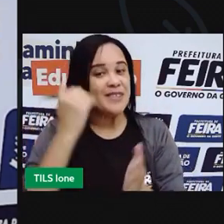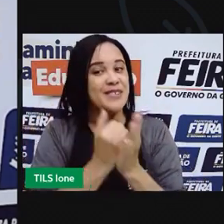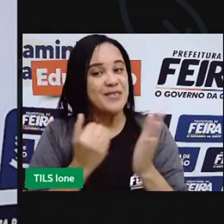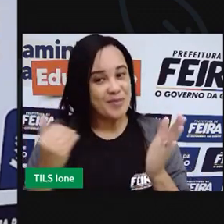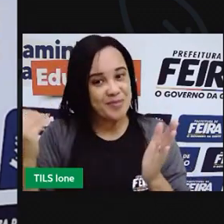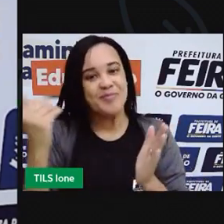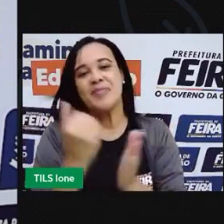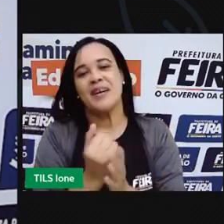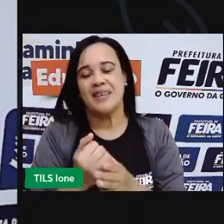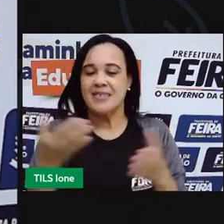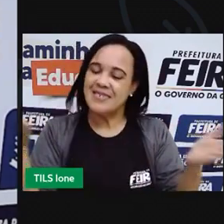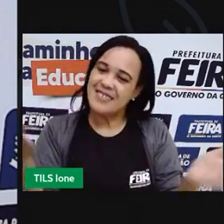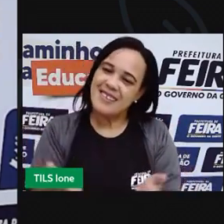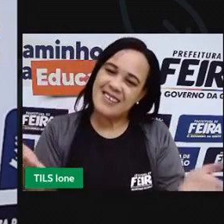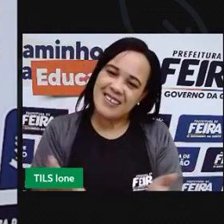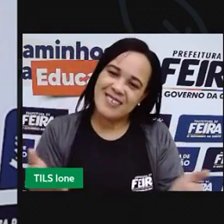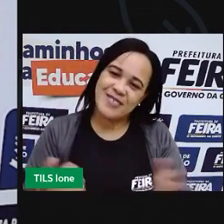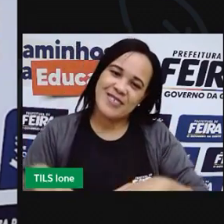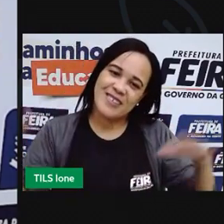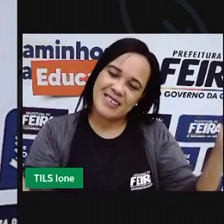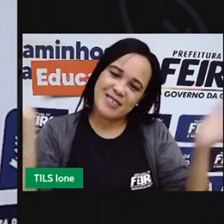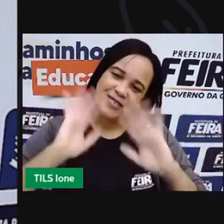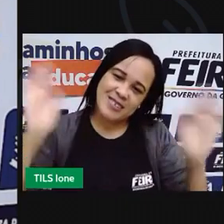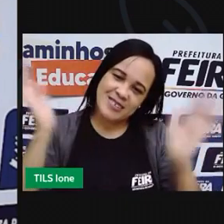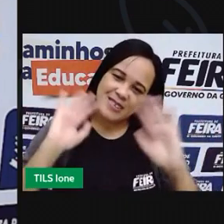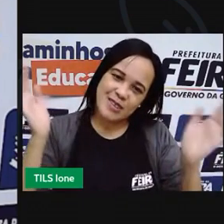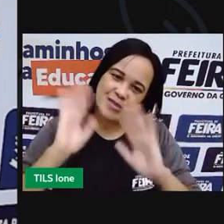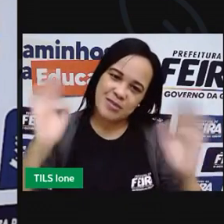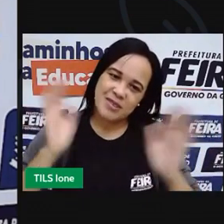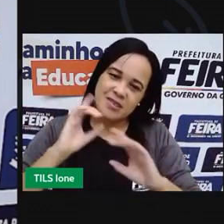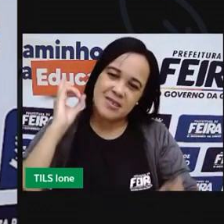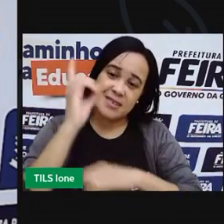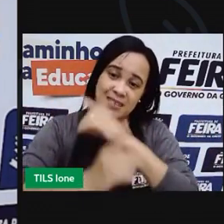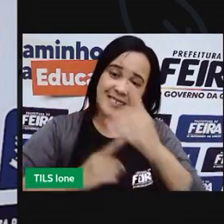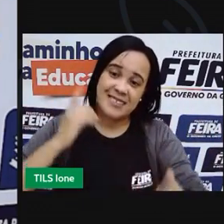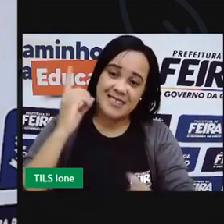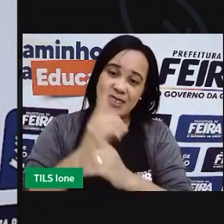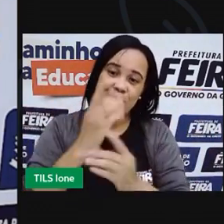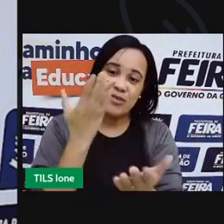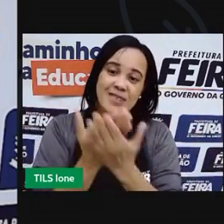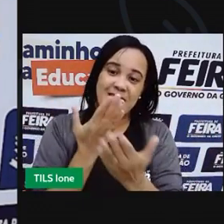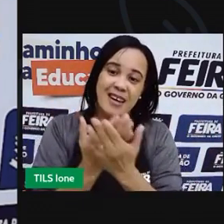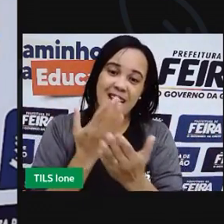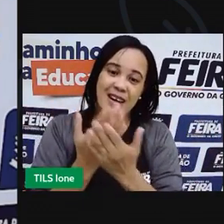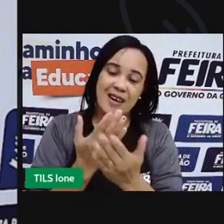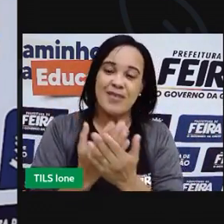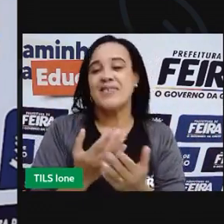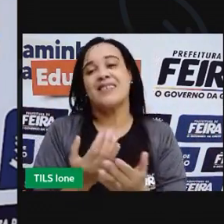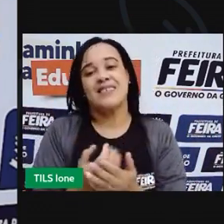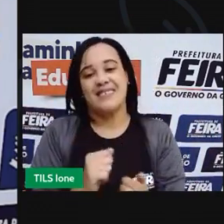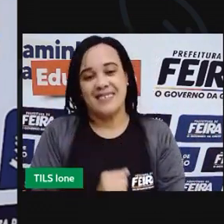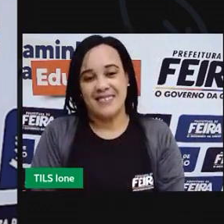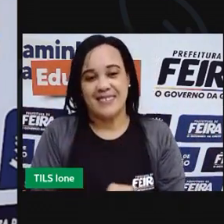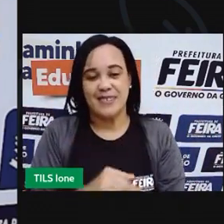Vamos nos despedindo agora. Nos encontramos na próxima aula. Beijo grande. Ó,